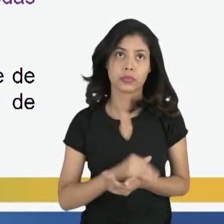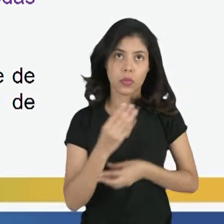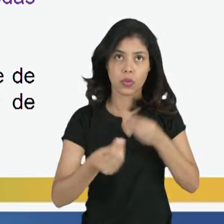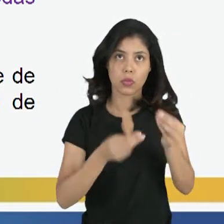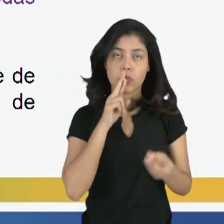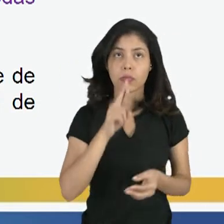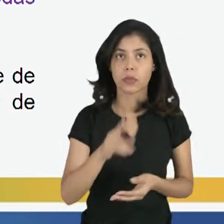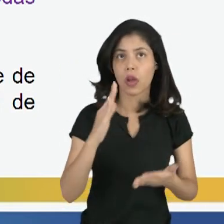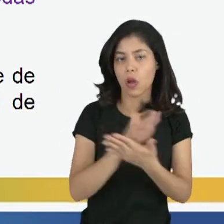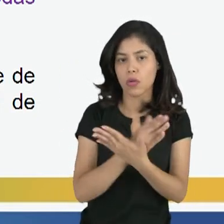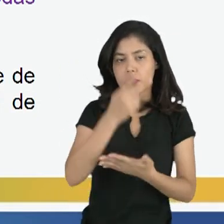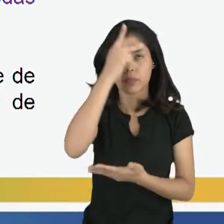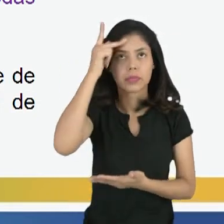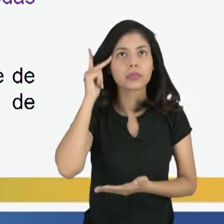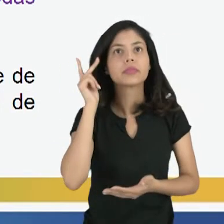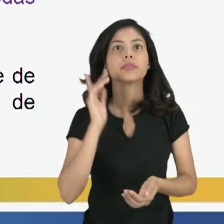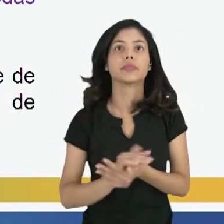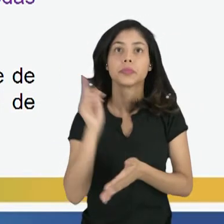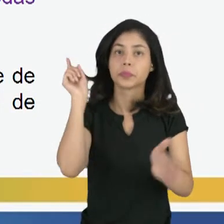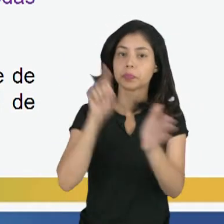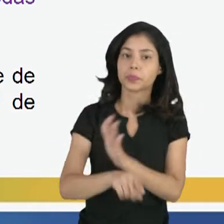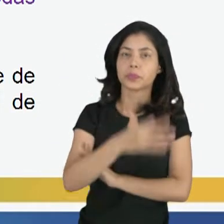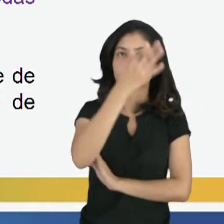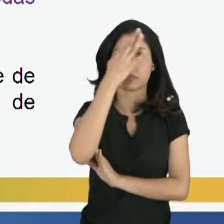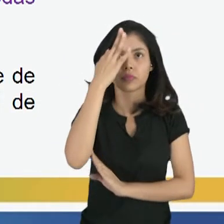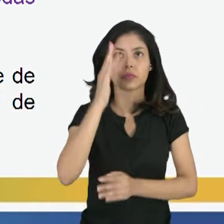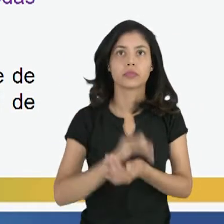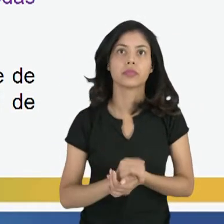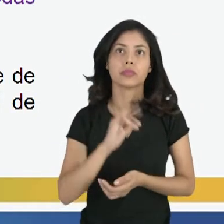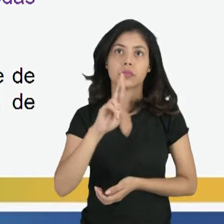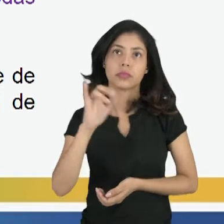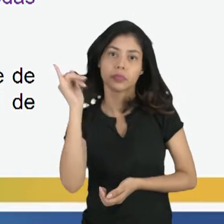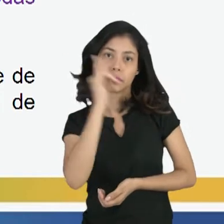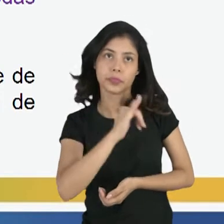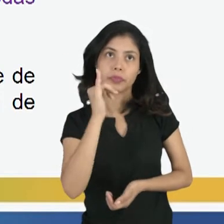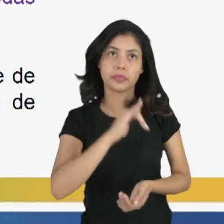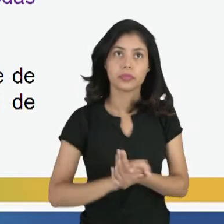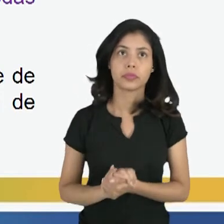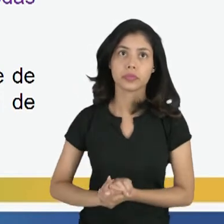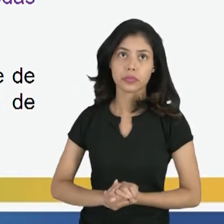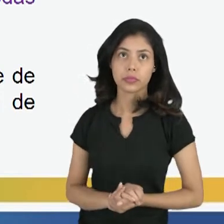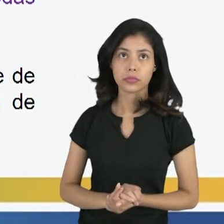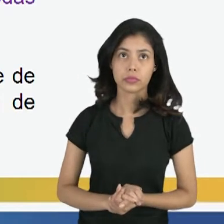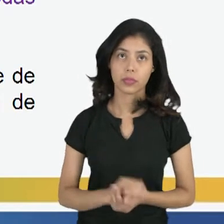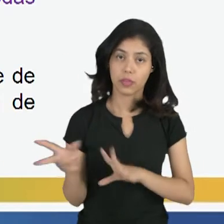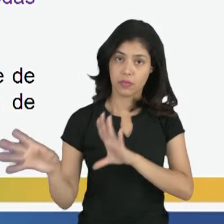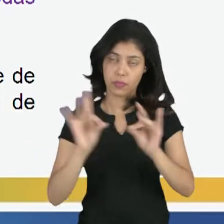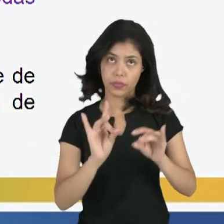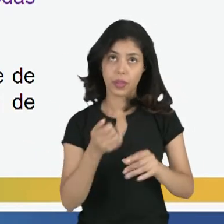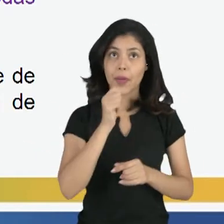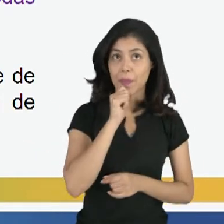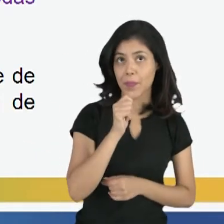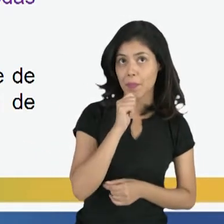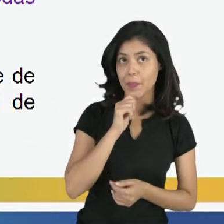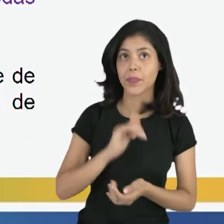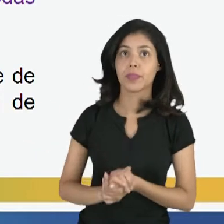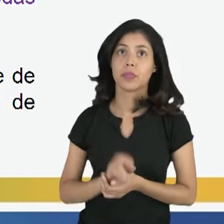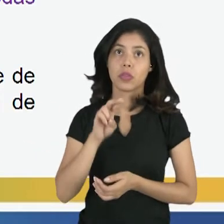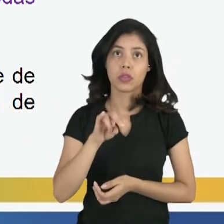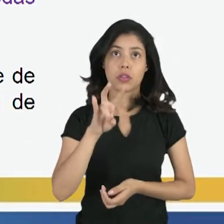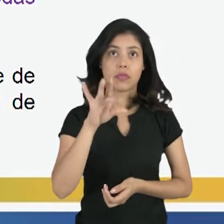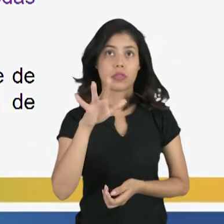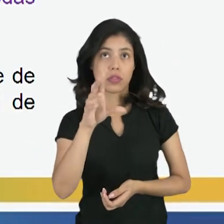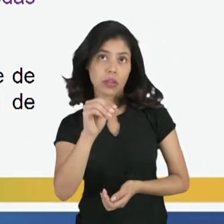Como resposta de alguma dessas perguntas, o filósofo italiano Nicolau Abaganon resalta que, para além de uma